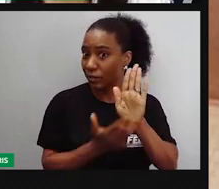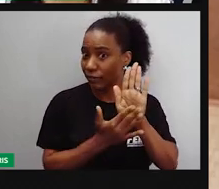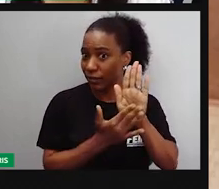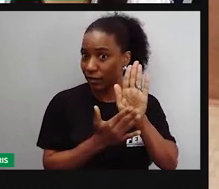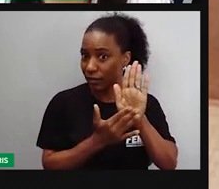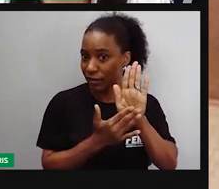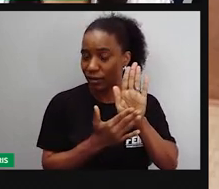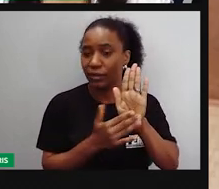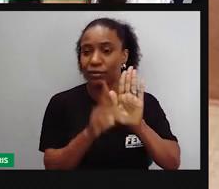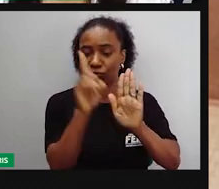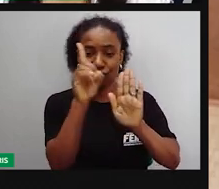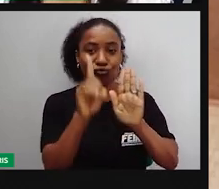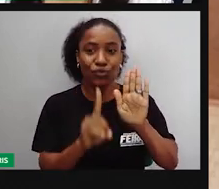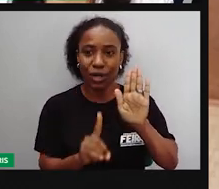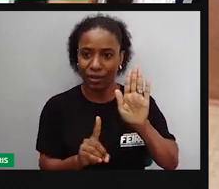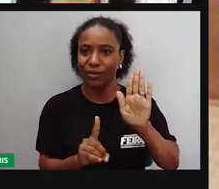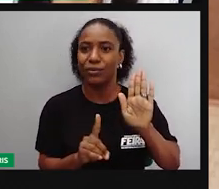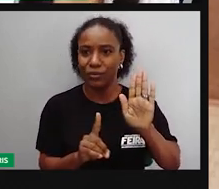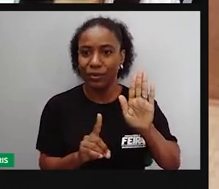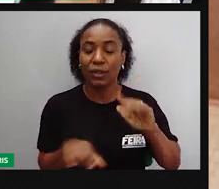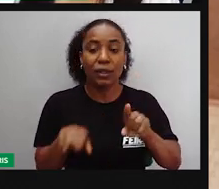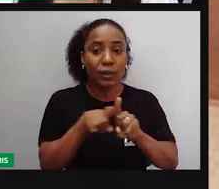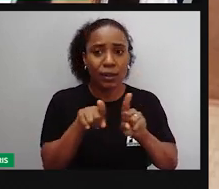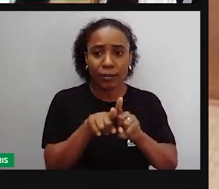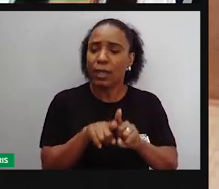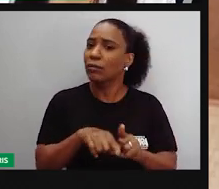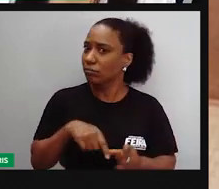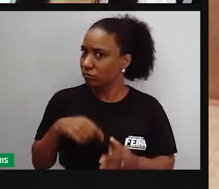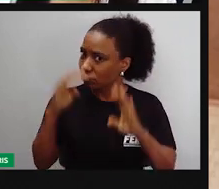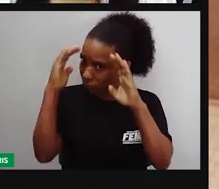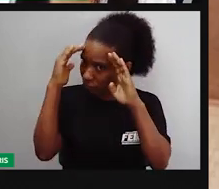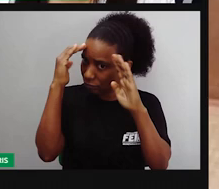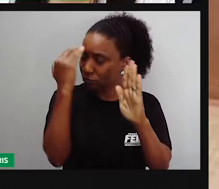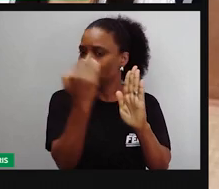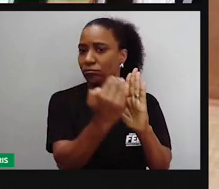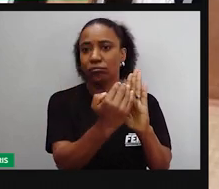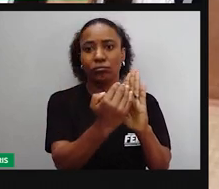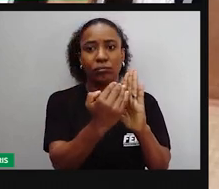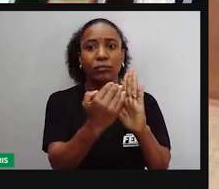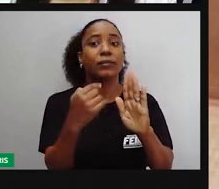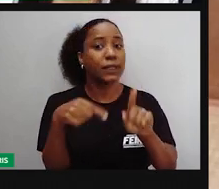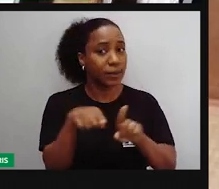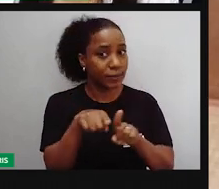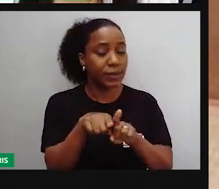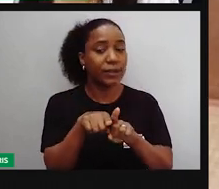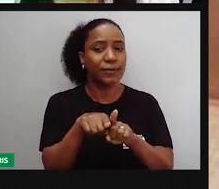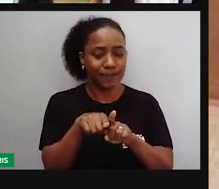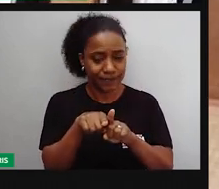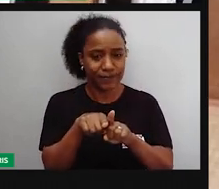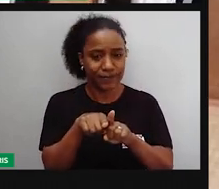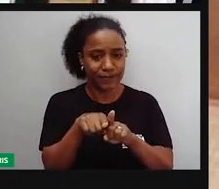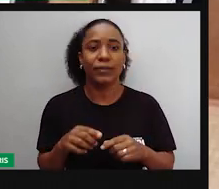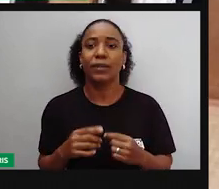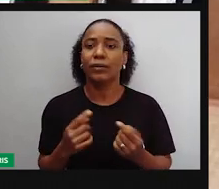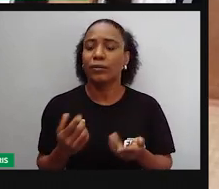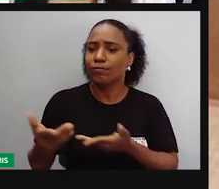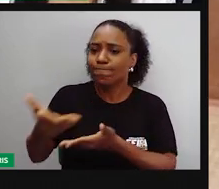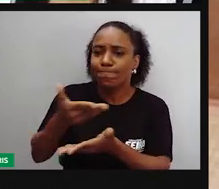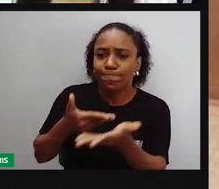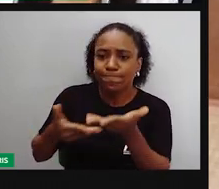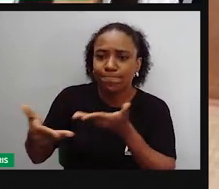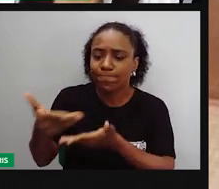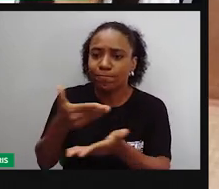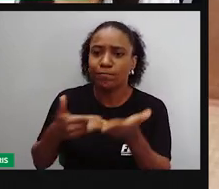Buscar aí também cumprir os deveres em prol, né? Na intenção de que